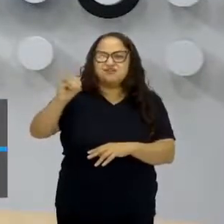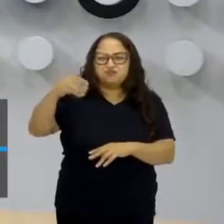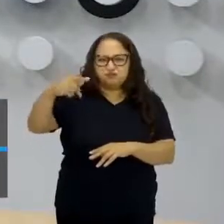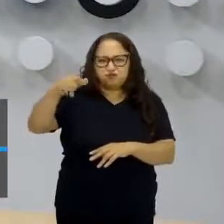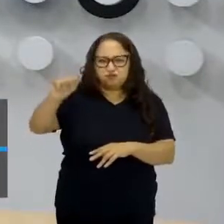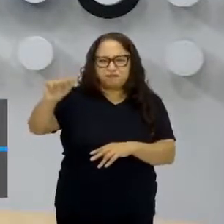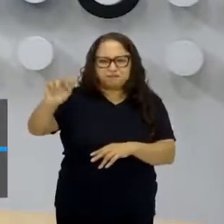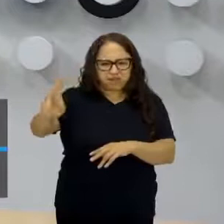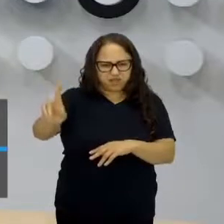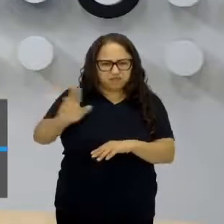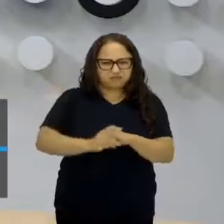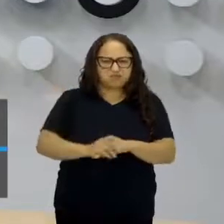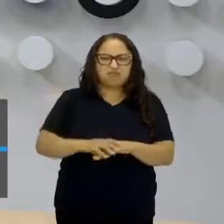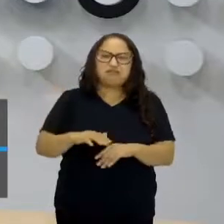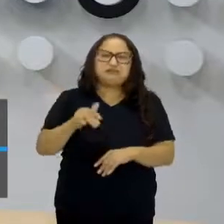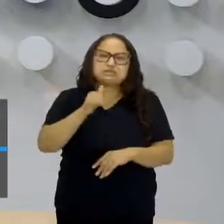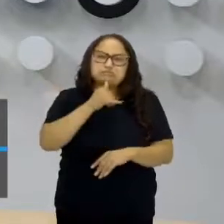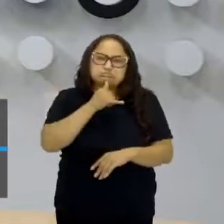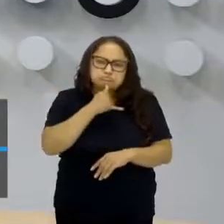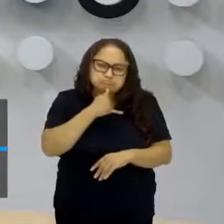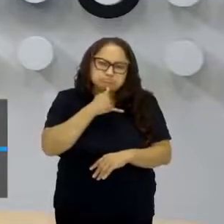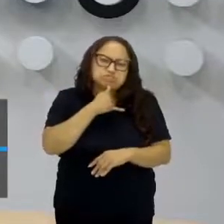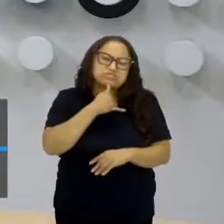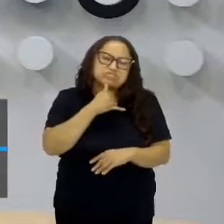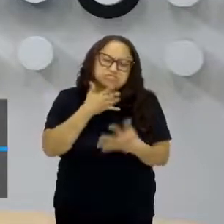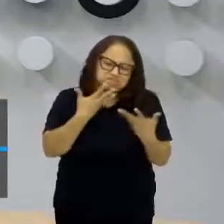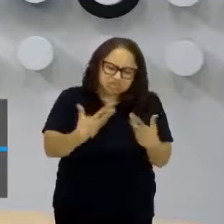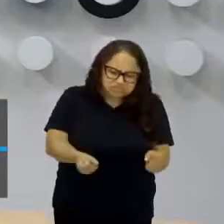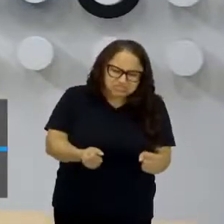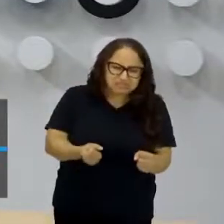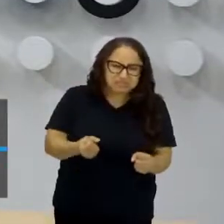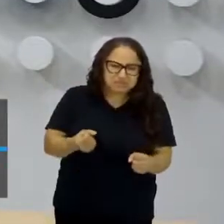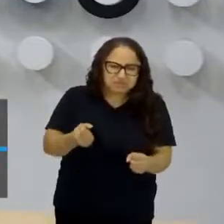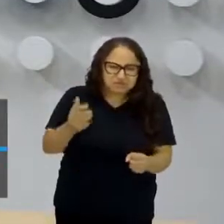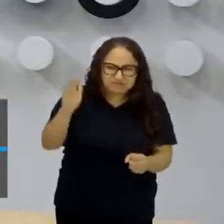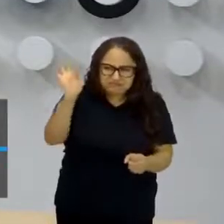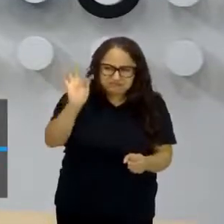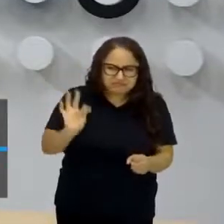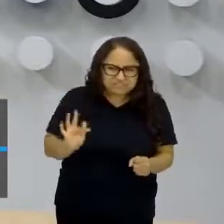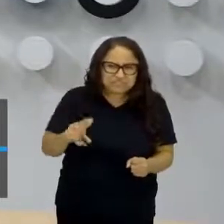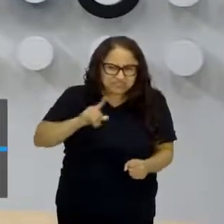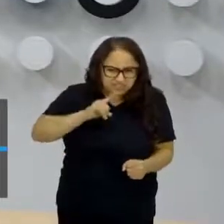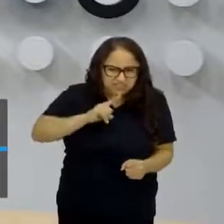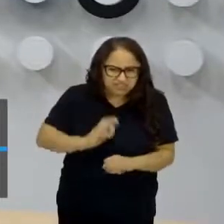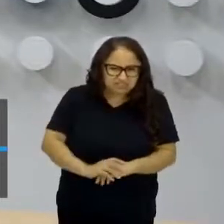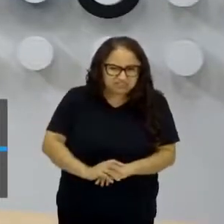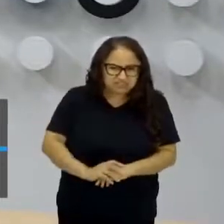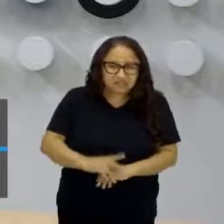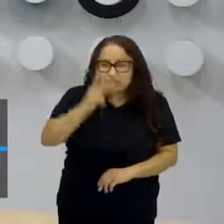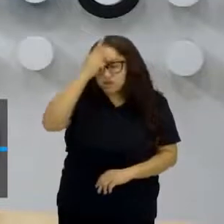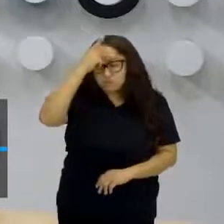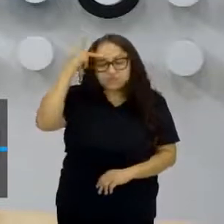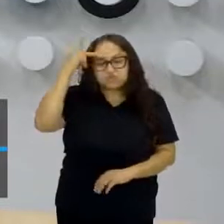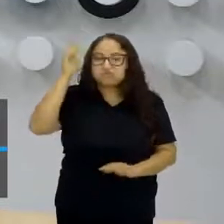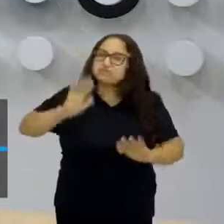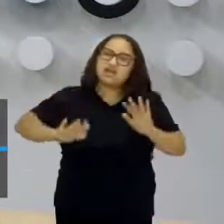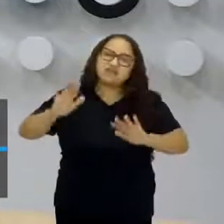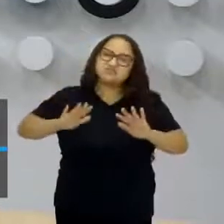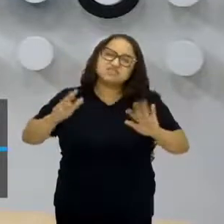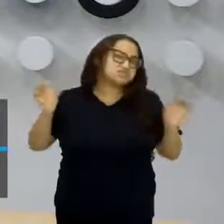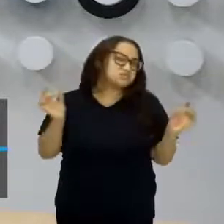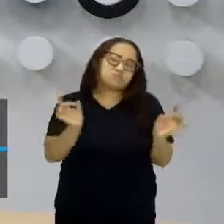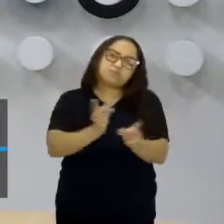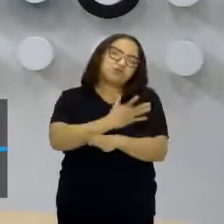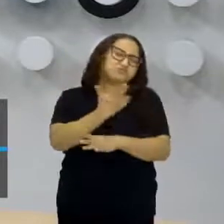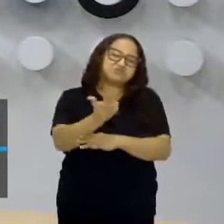triste precisar de tanta aceitação para poder ser feliz, né? E isso, tem pessoas que não estão preparadas, né? Na verdade, todas as